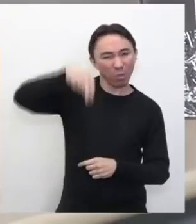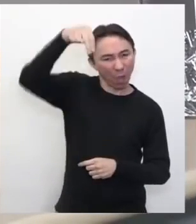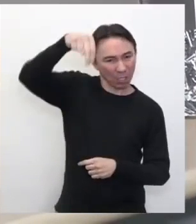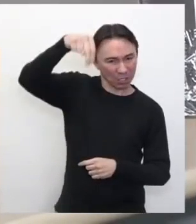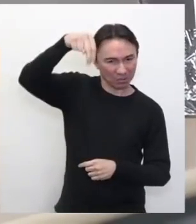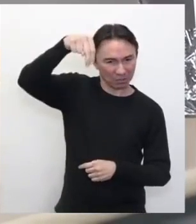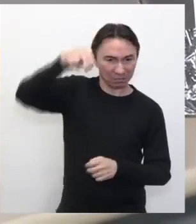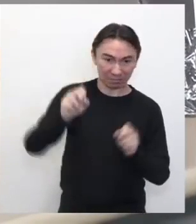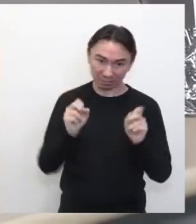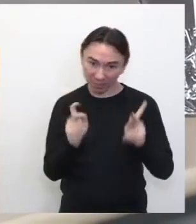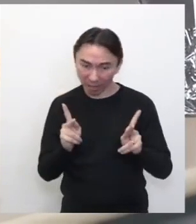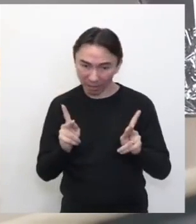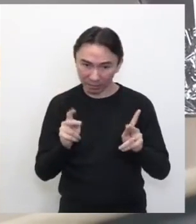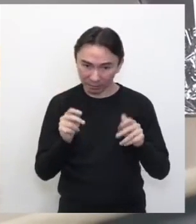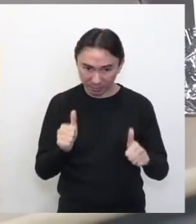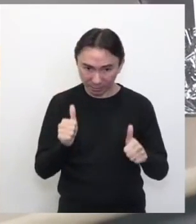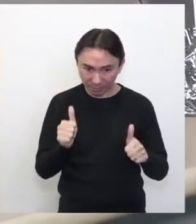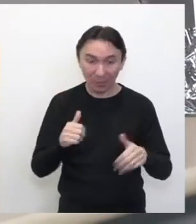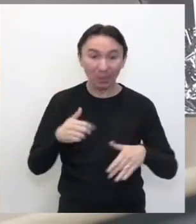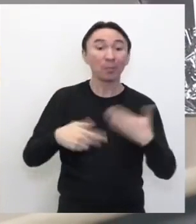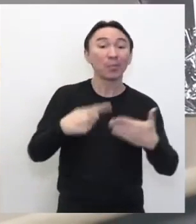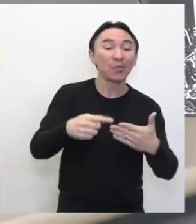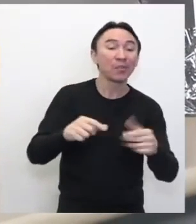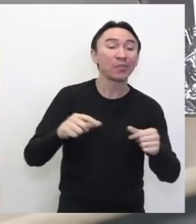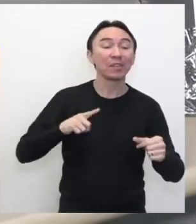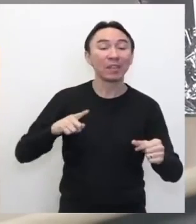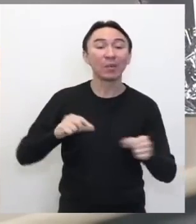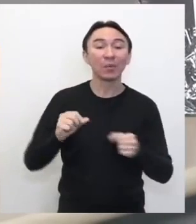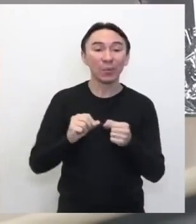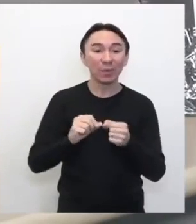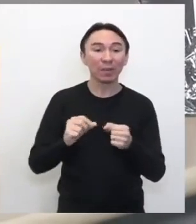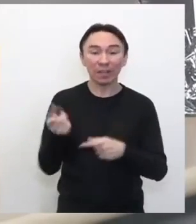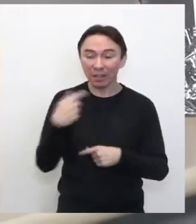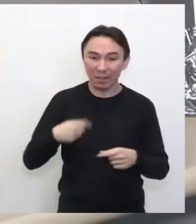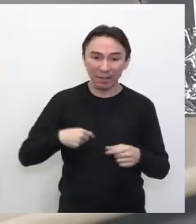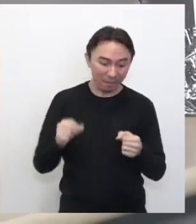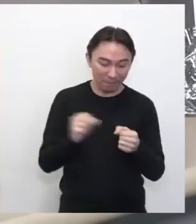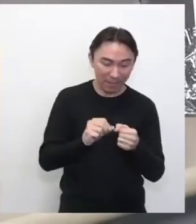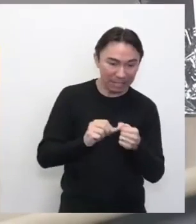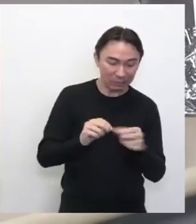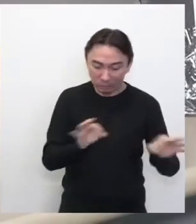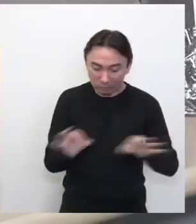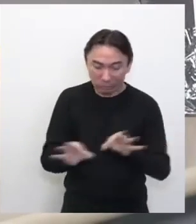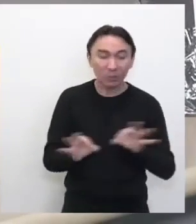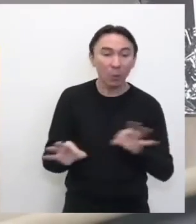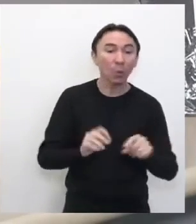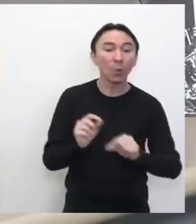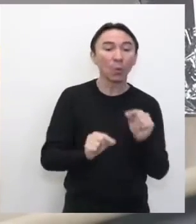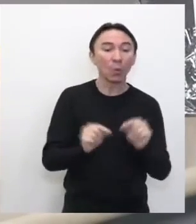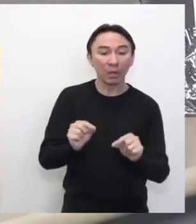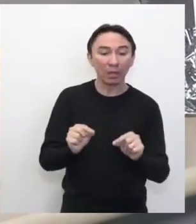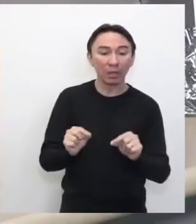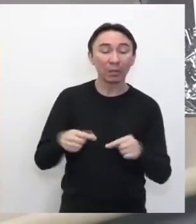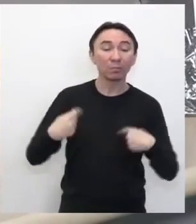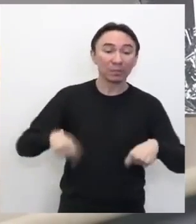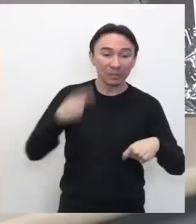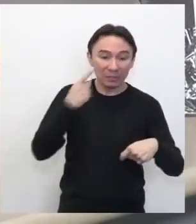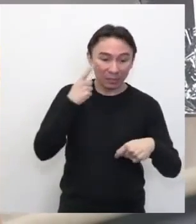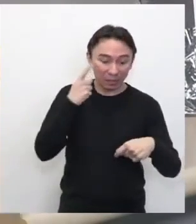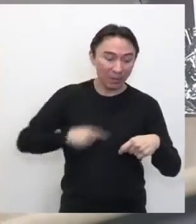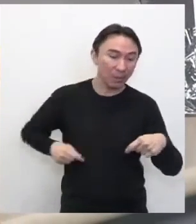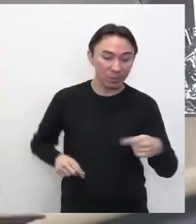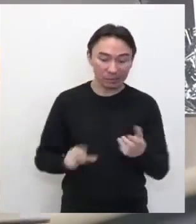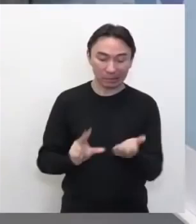Beleza. E aí, que vem a ideia do que eu tenho que montar, né? Eu tenho que colocar um clips aqui, Tony.